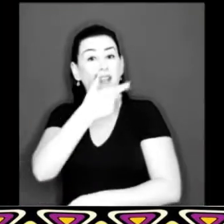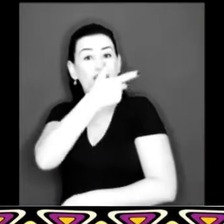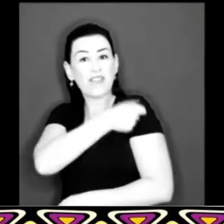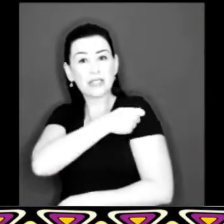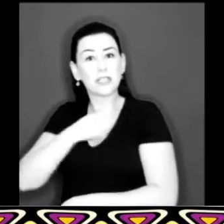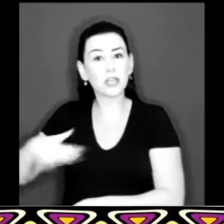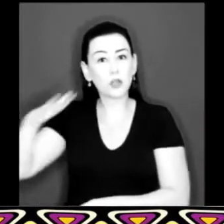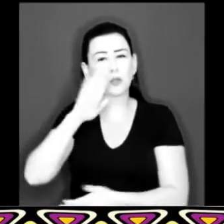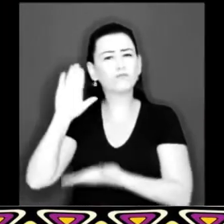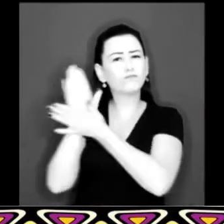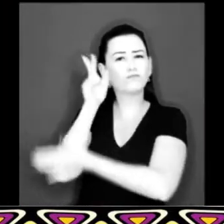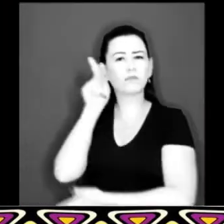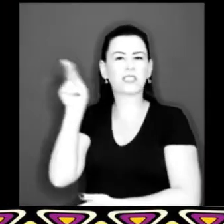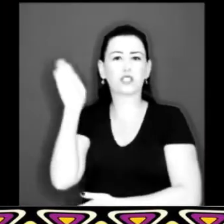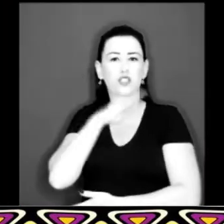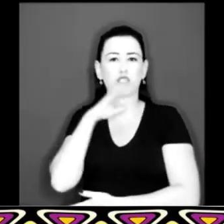Impeach Manjá